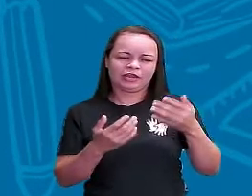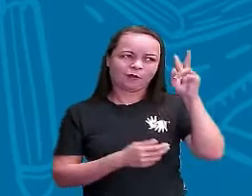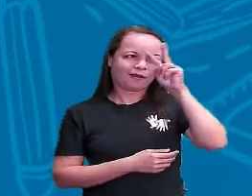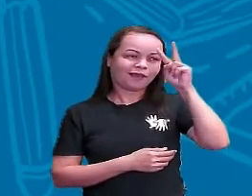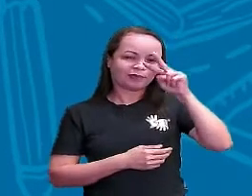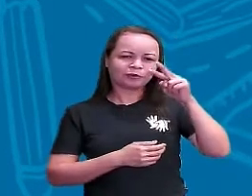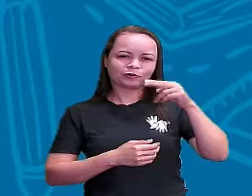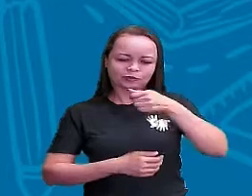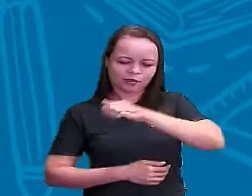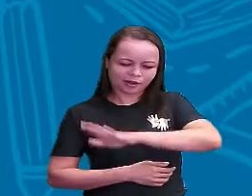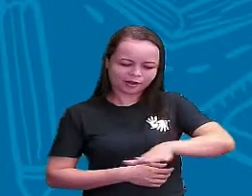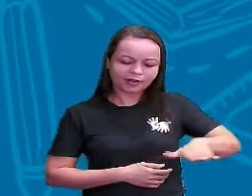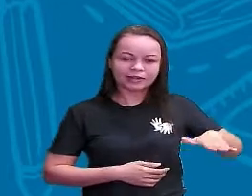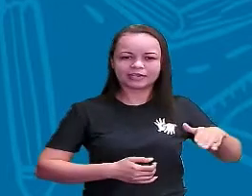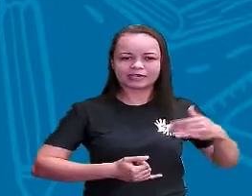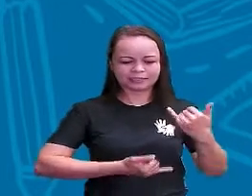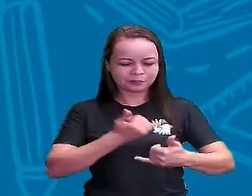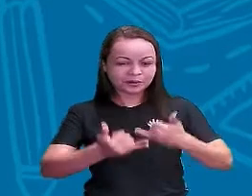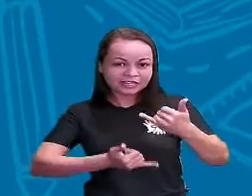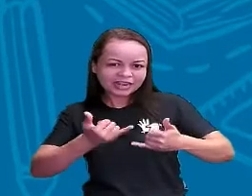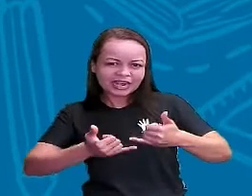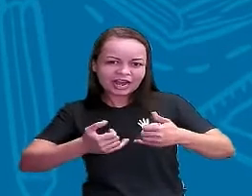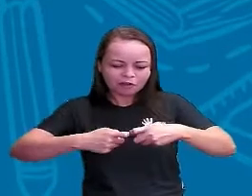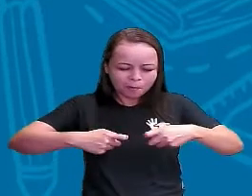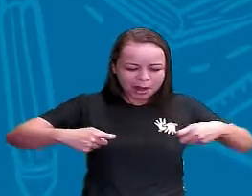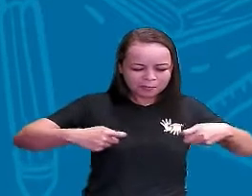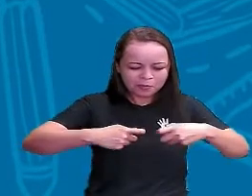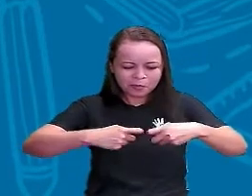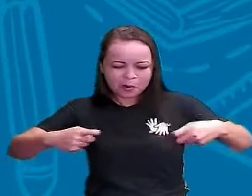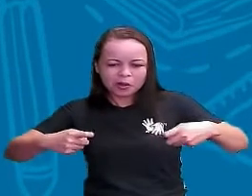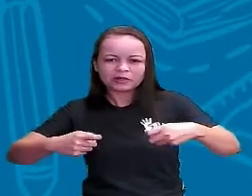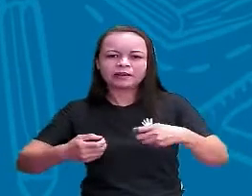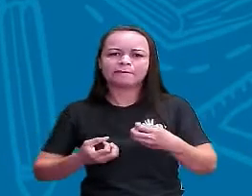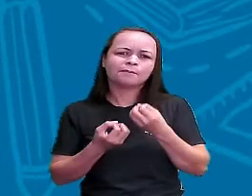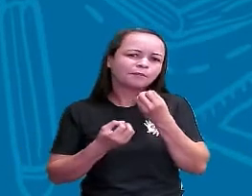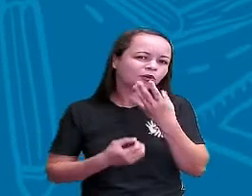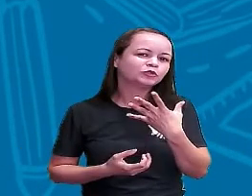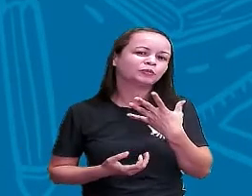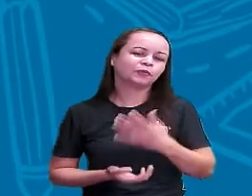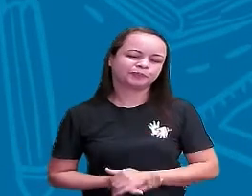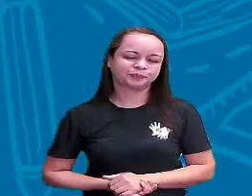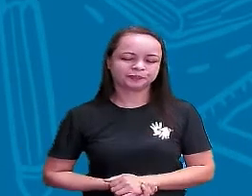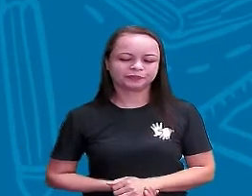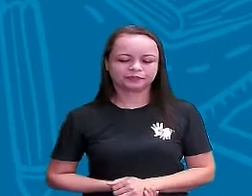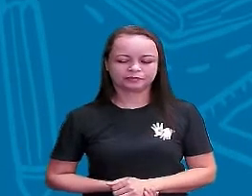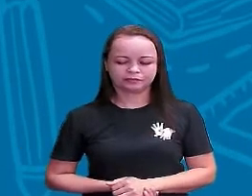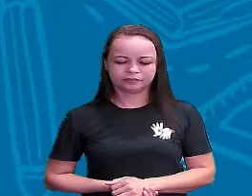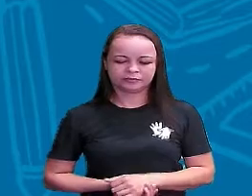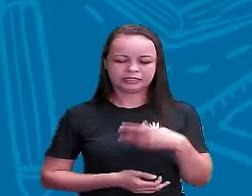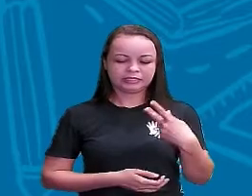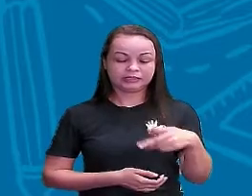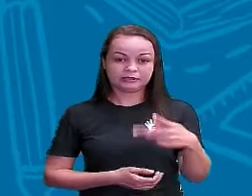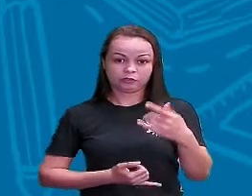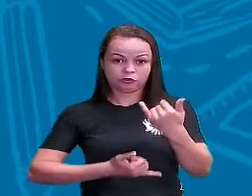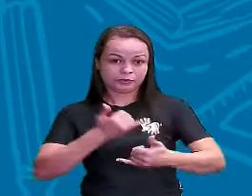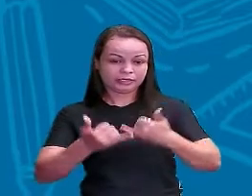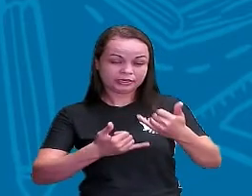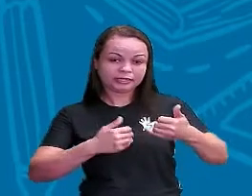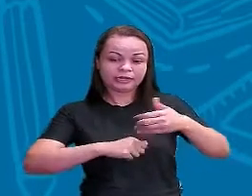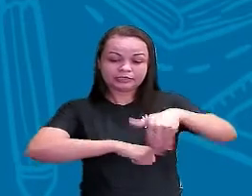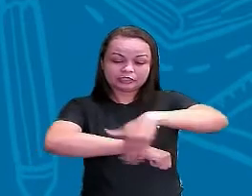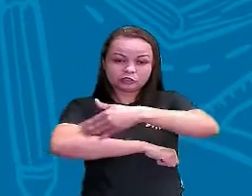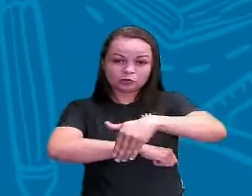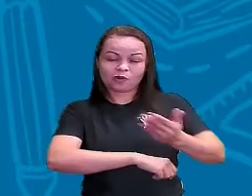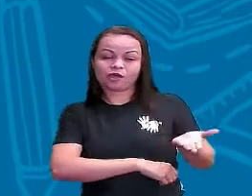Puxavam elástico A ficava pulando elástico Era muito bom Muito bom mesmo Essas são brincadeiras de rua do